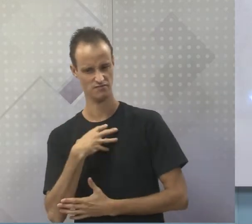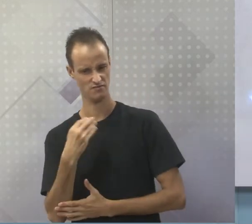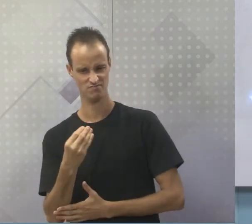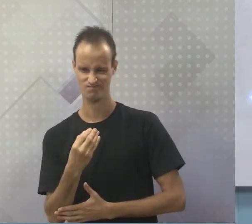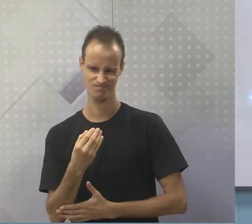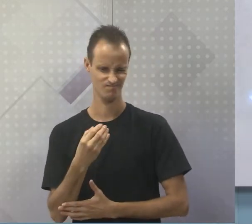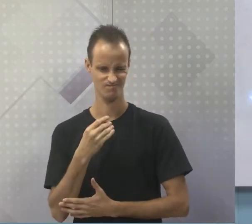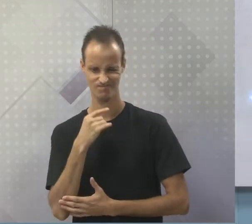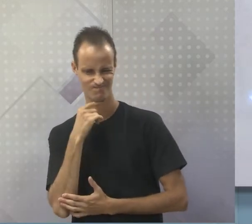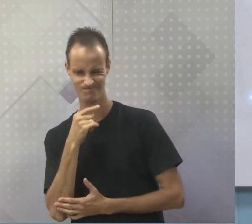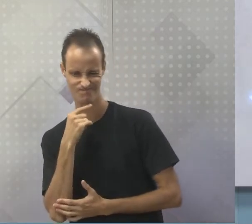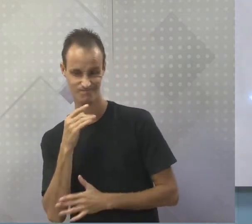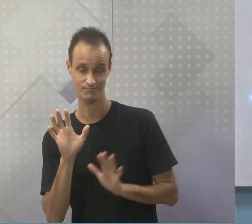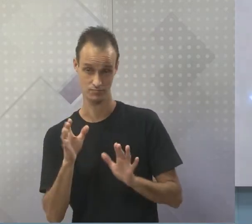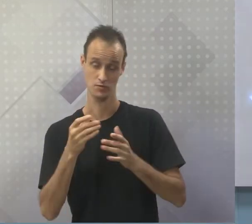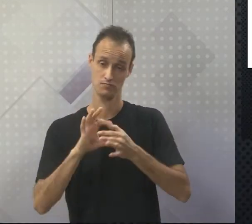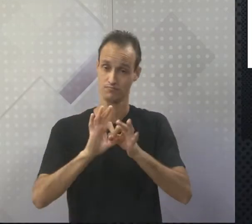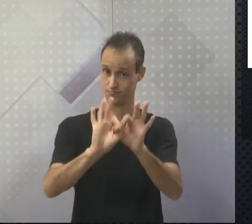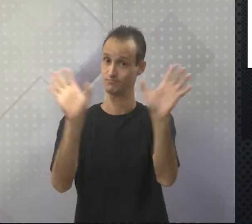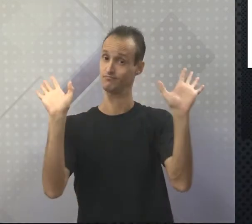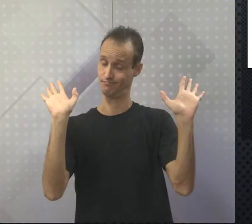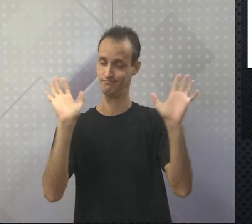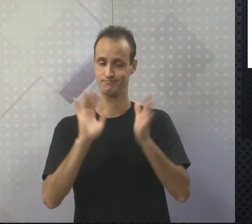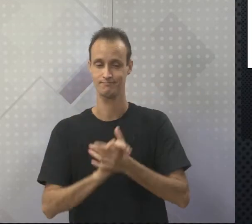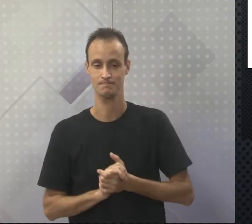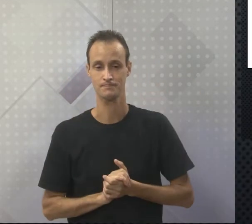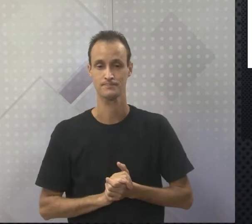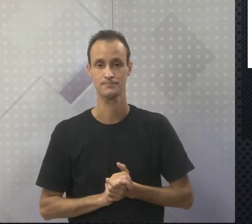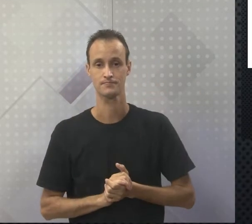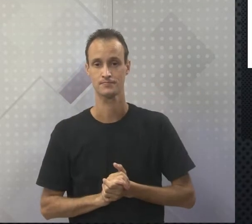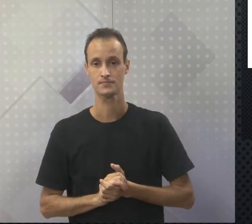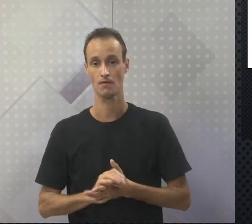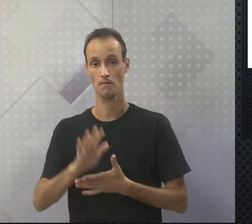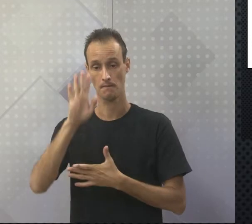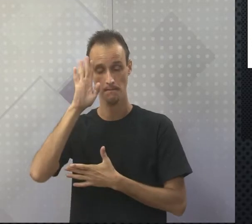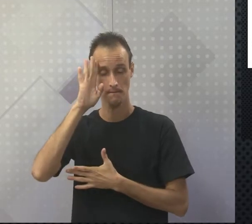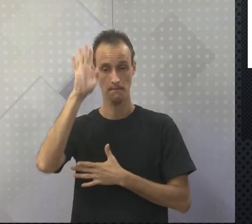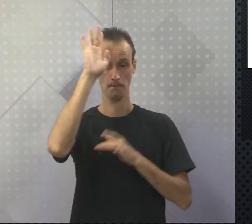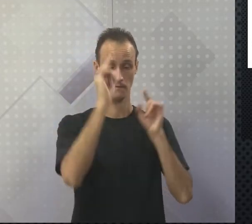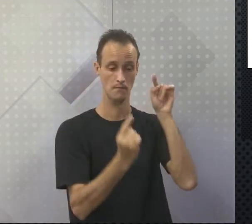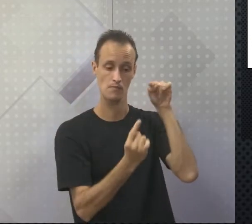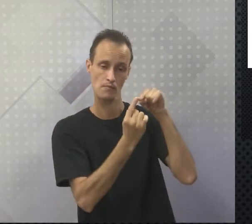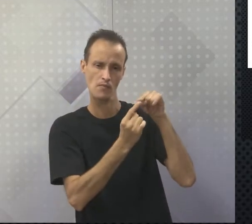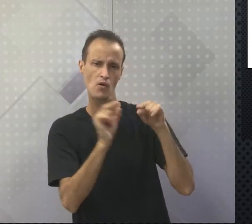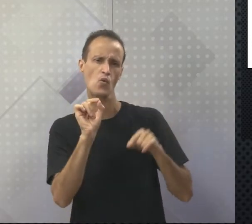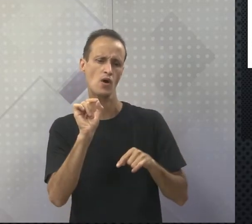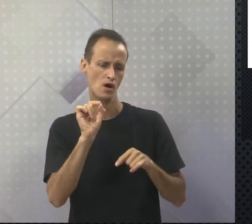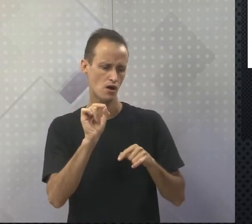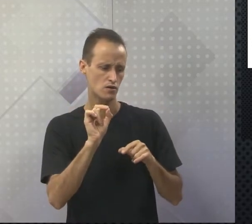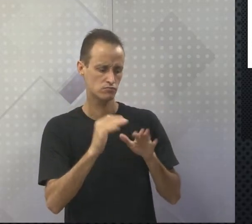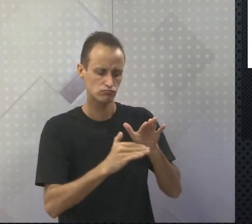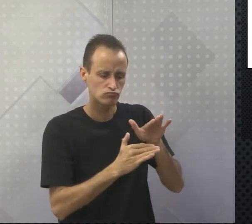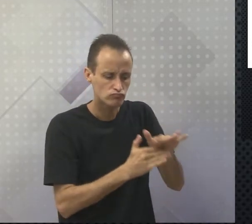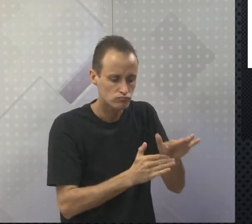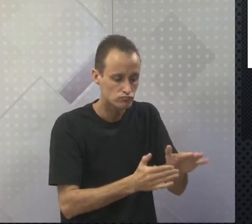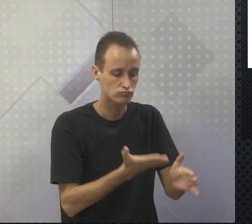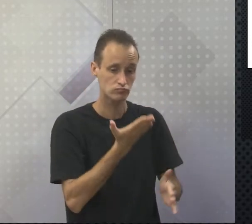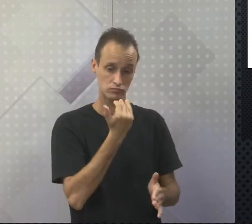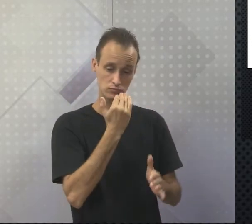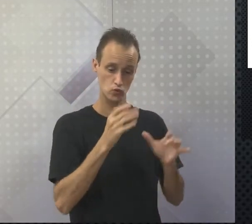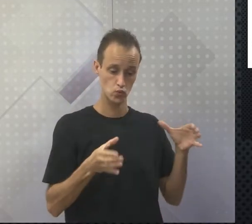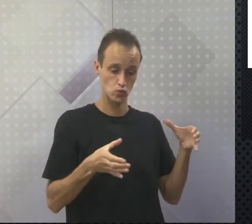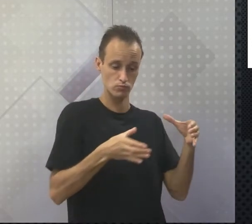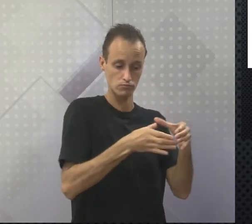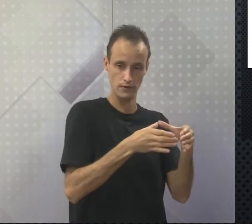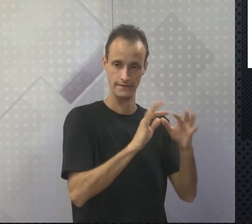Bem, quem quiser ter, fica à vontade. Então, sua principal finalidade é atender as necessidades alimentares do núcleo